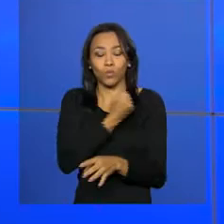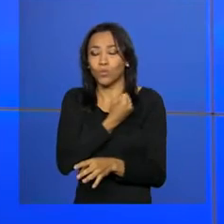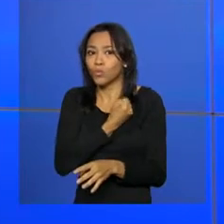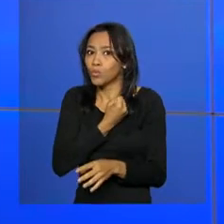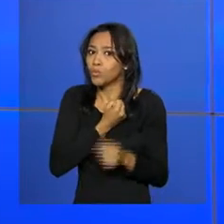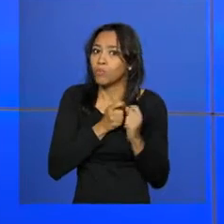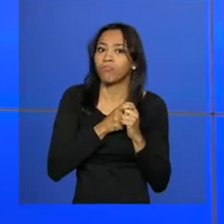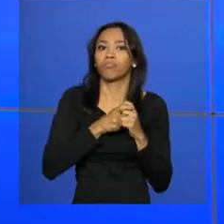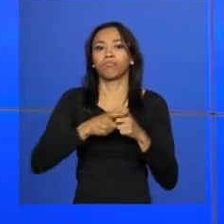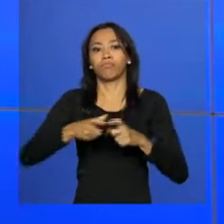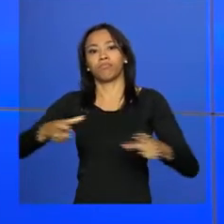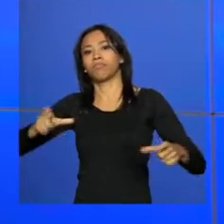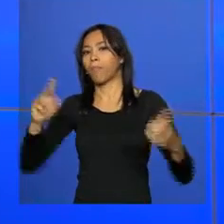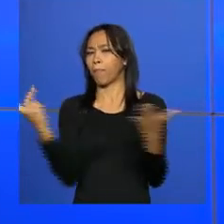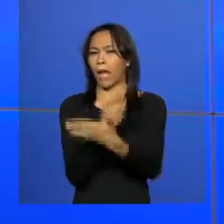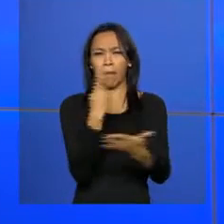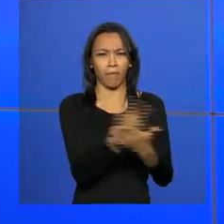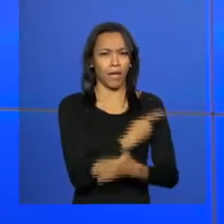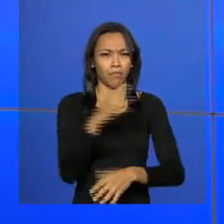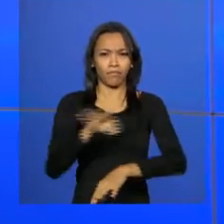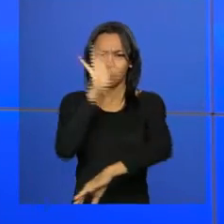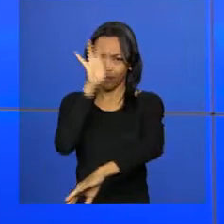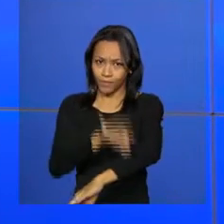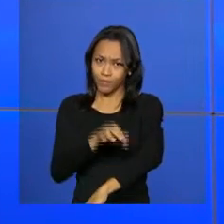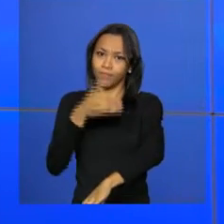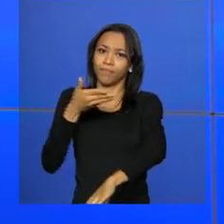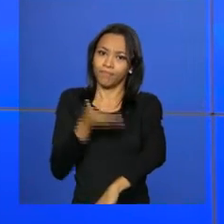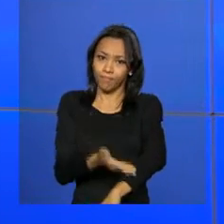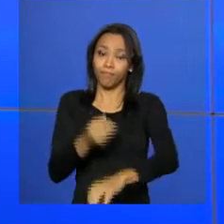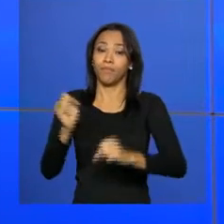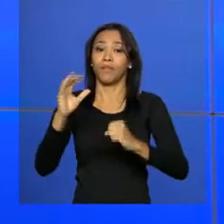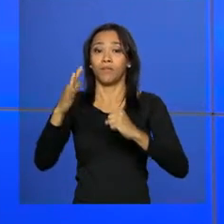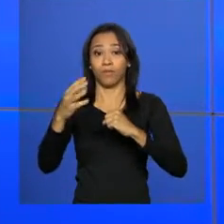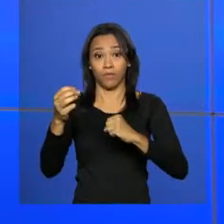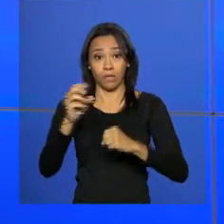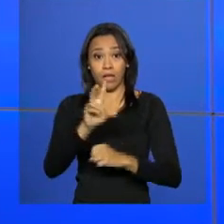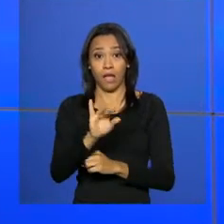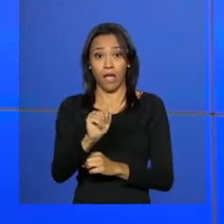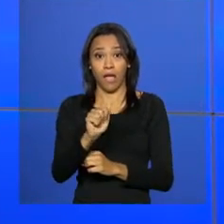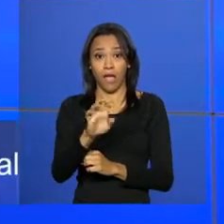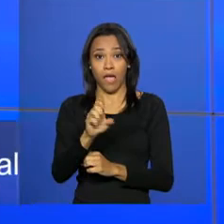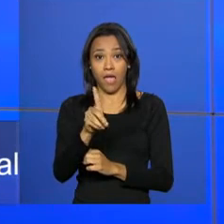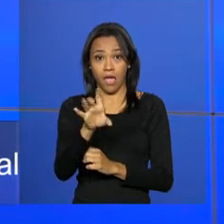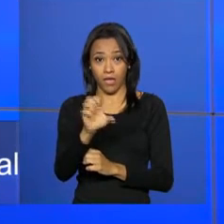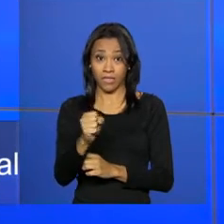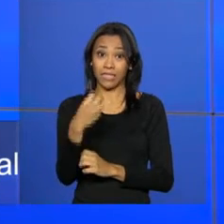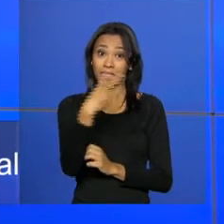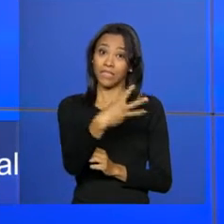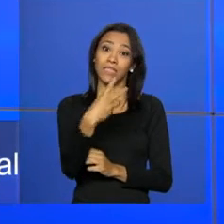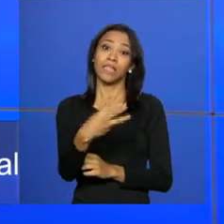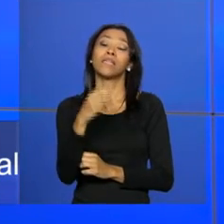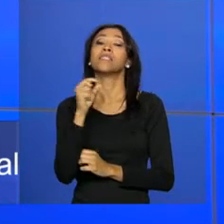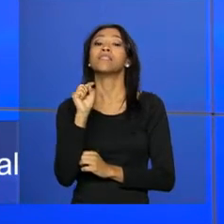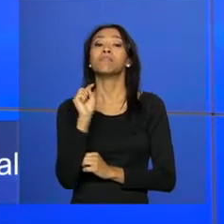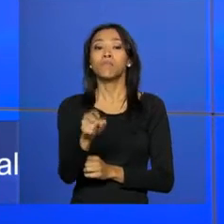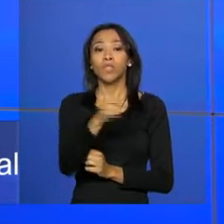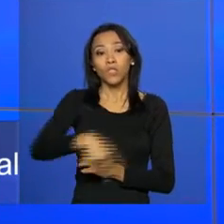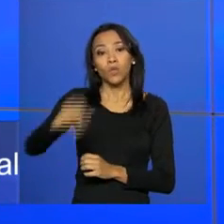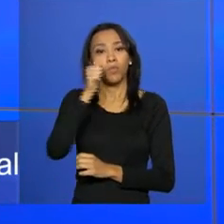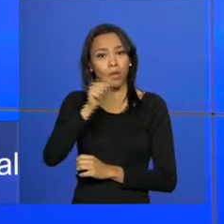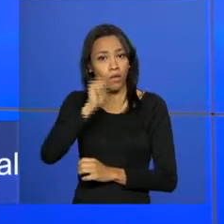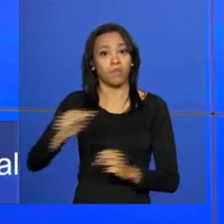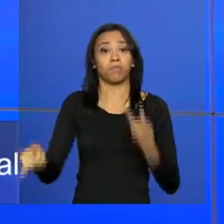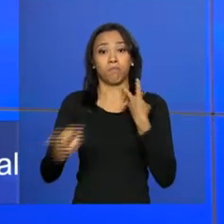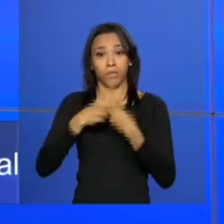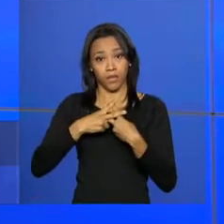número de casos notificados das doenças transmitidas pelo Aedes aegypti. Das 33.800 presas